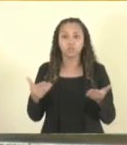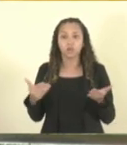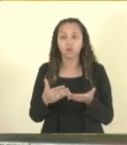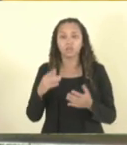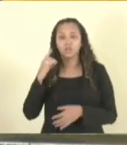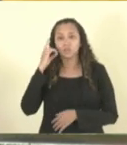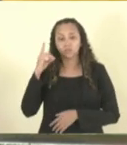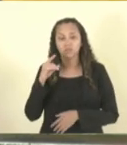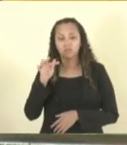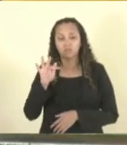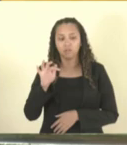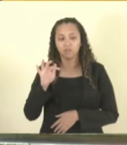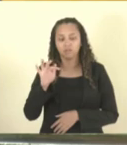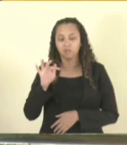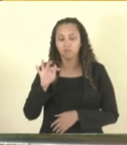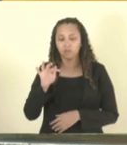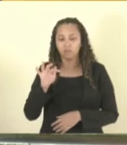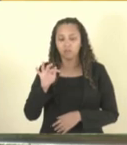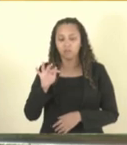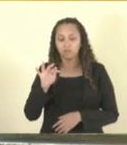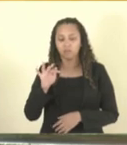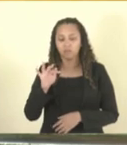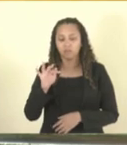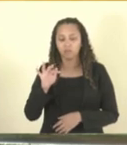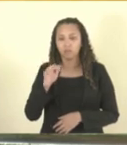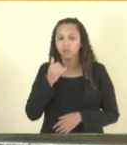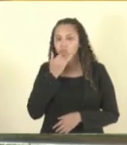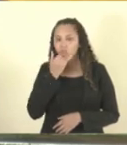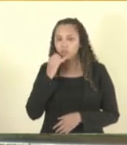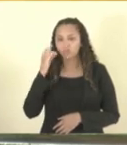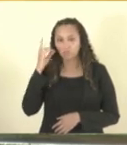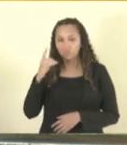fala, deputado engenheiro José Esmeraldo.